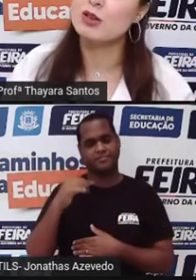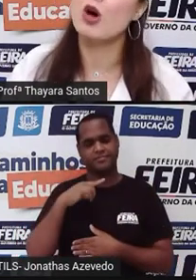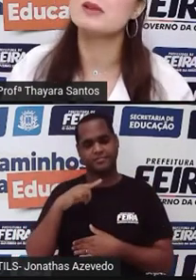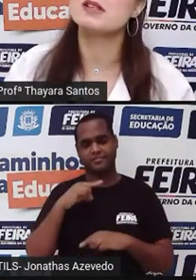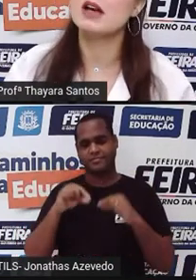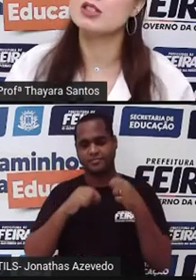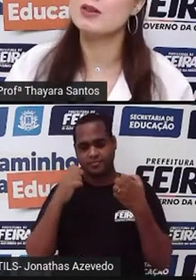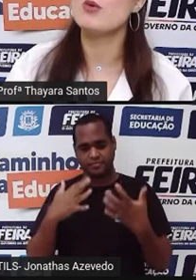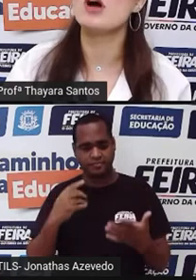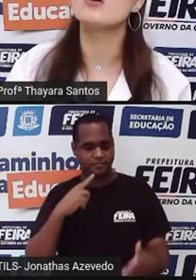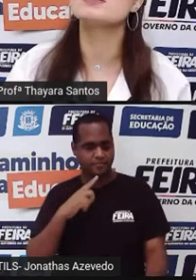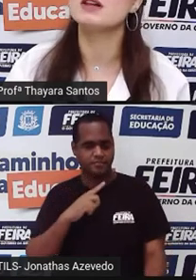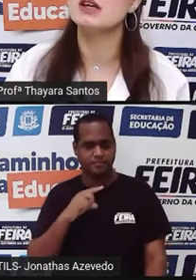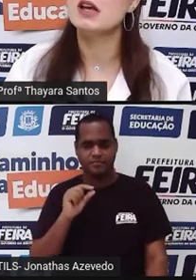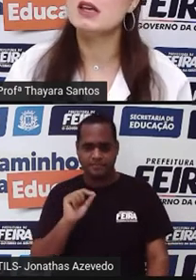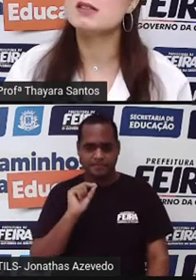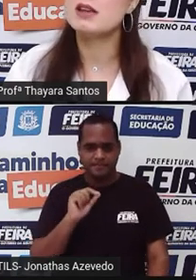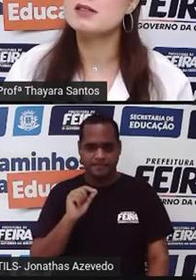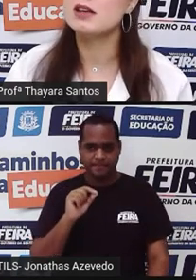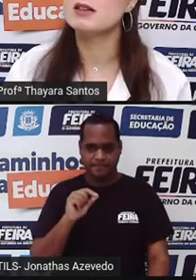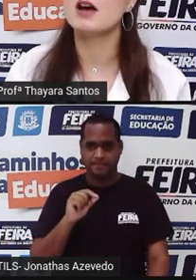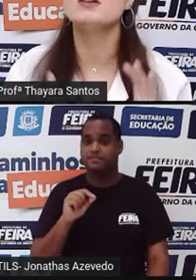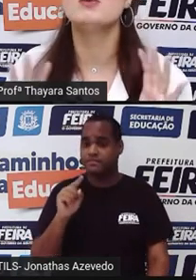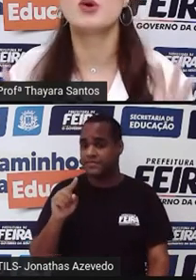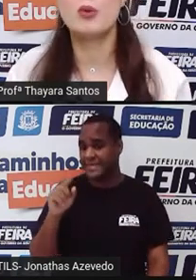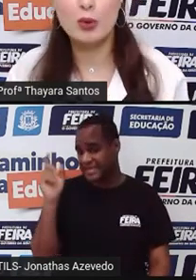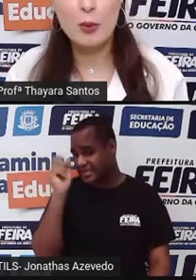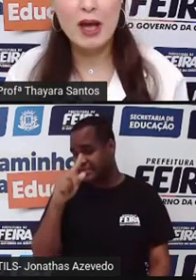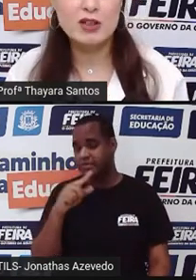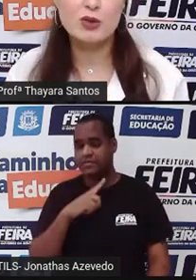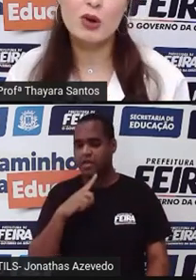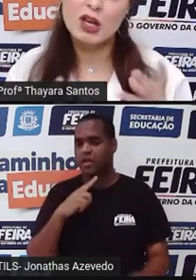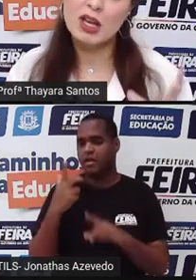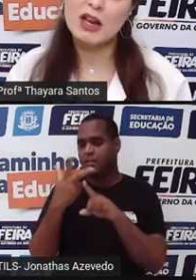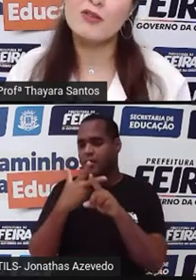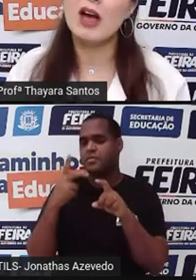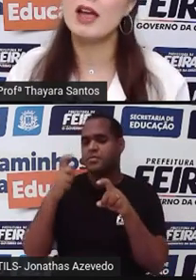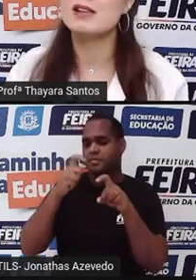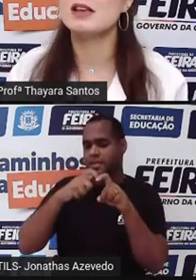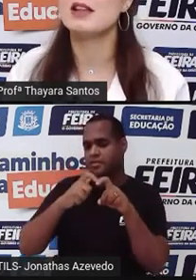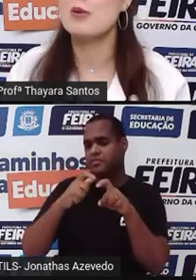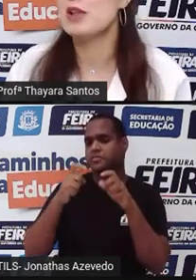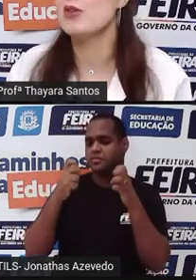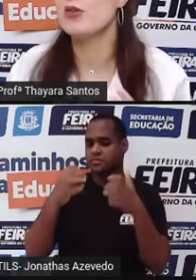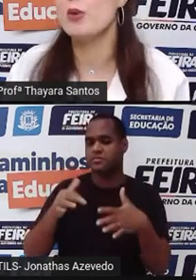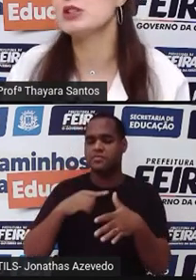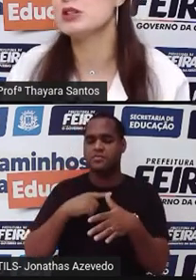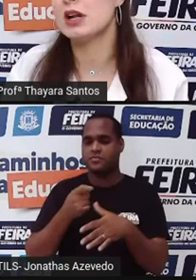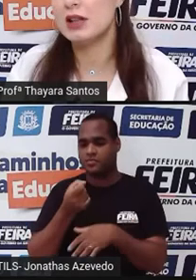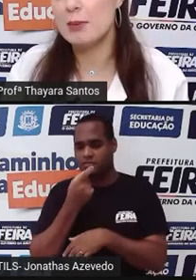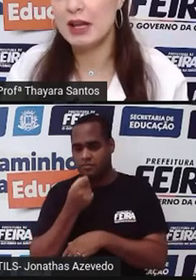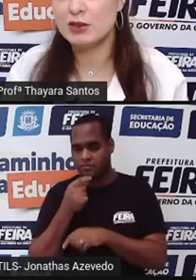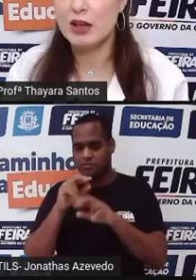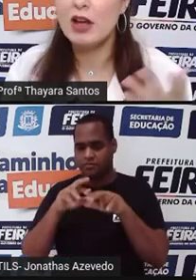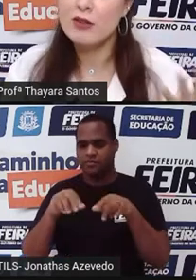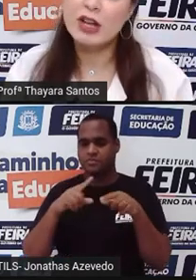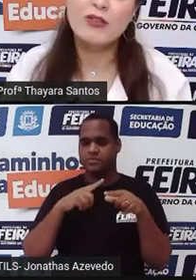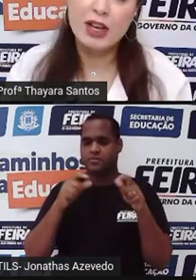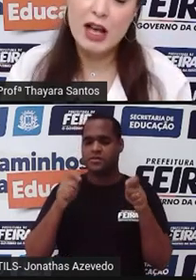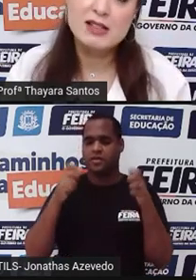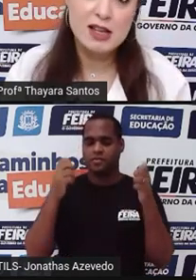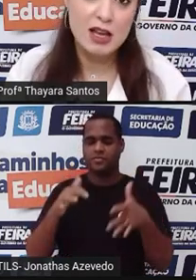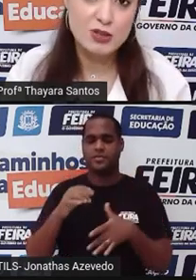primeiros sintomas, tá achando alguma coisa ali esquisita, procura o médico, que ele vai receitar a melhor forma de tratamento, né,